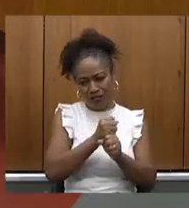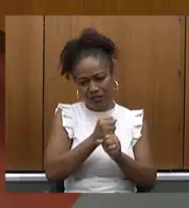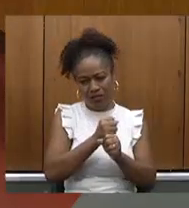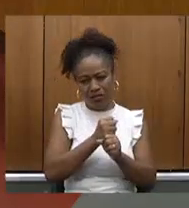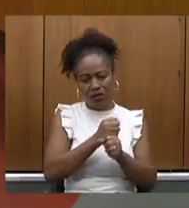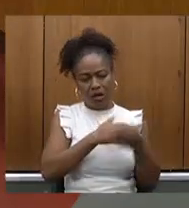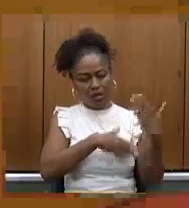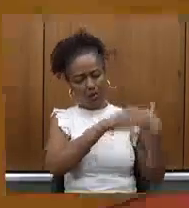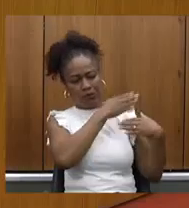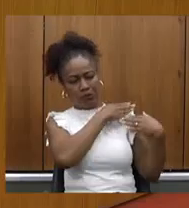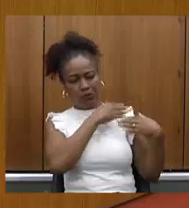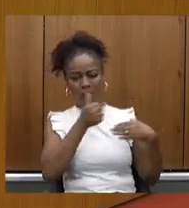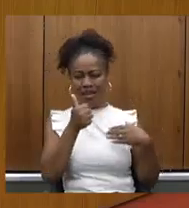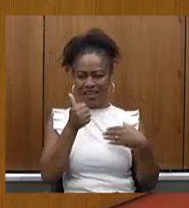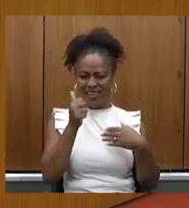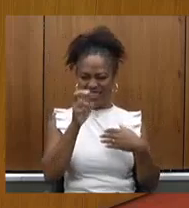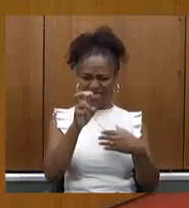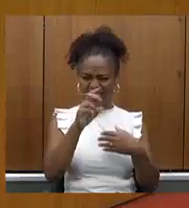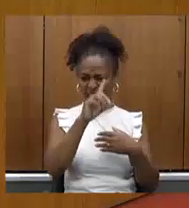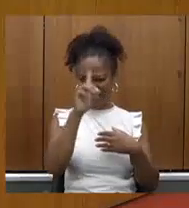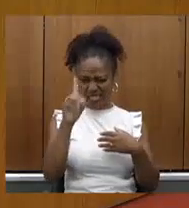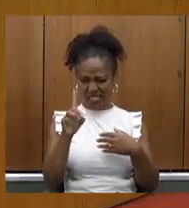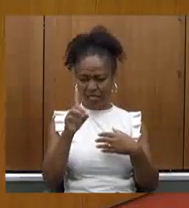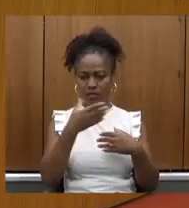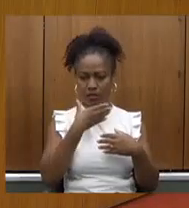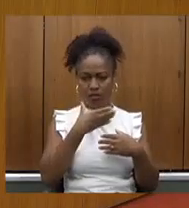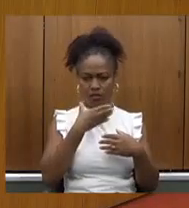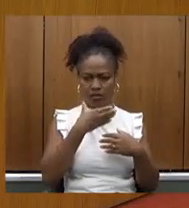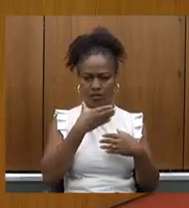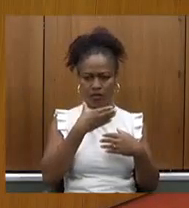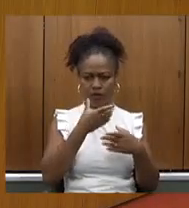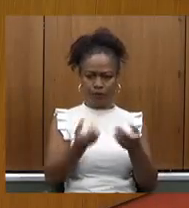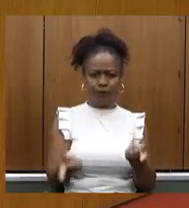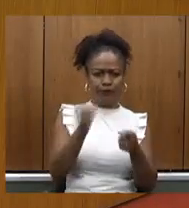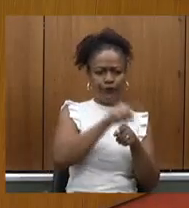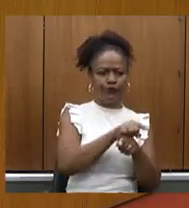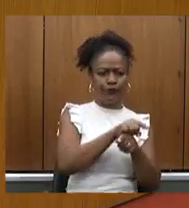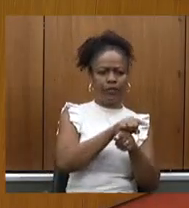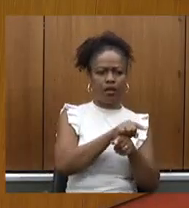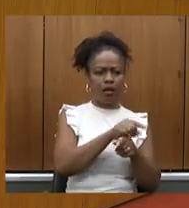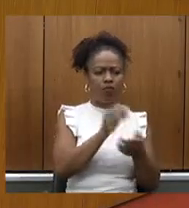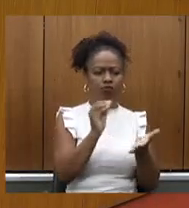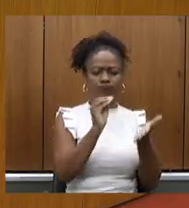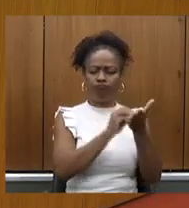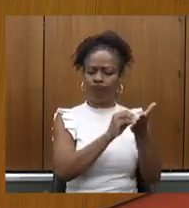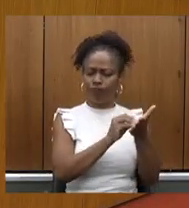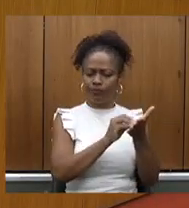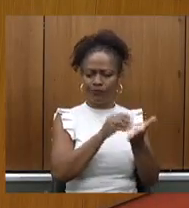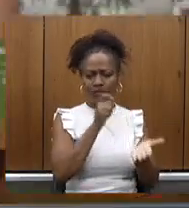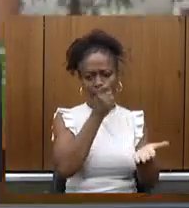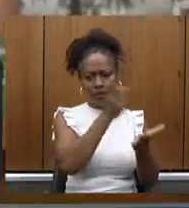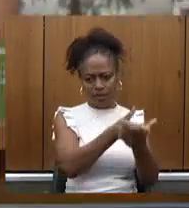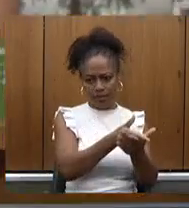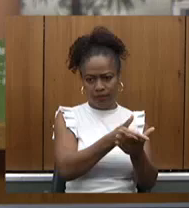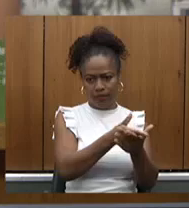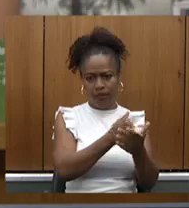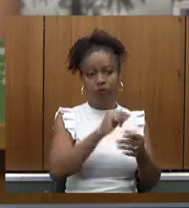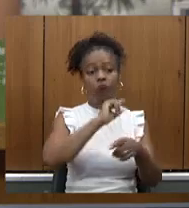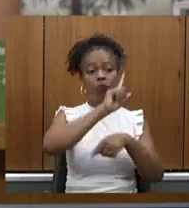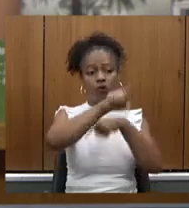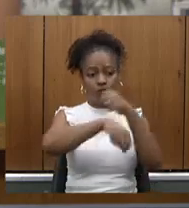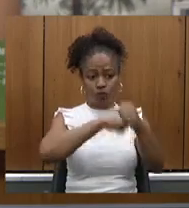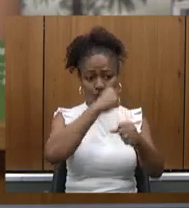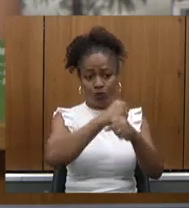quinzena quinzena agora de dezembro ele vira como resta a pagar para o próximo ano que não dá tempo de a gente fazer o empenho liquidação em